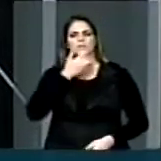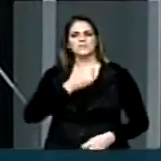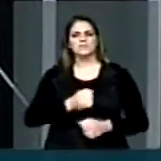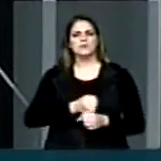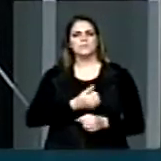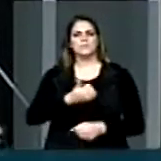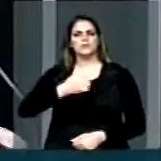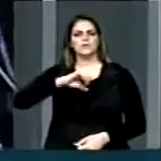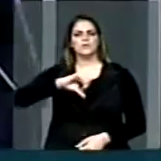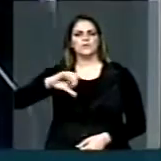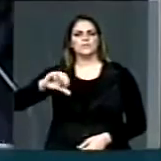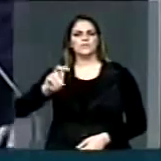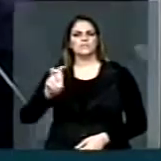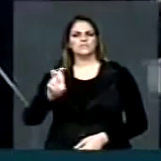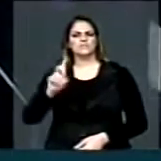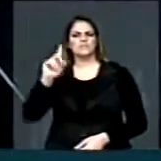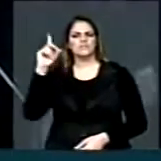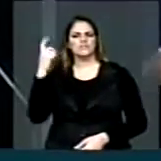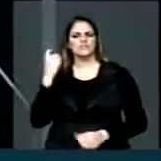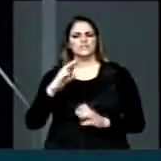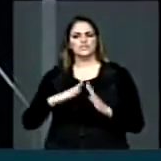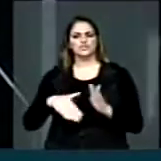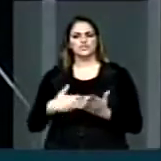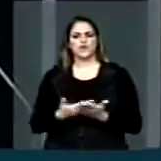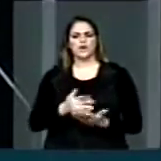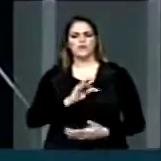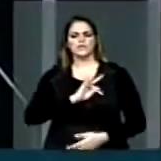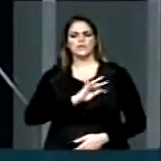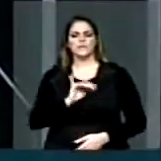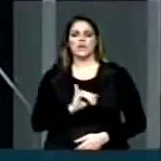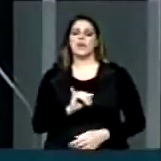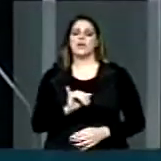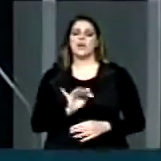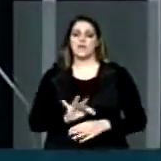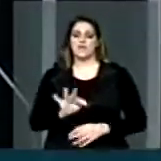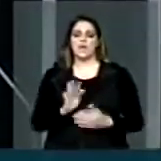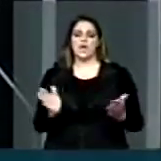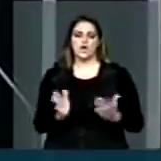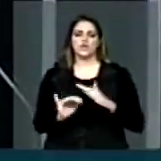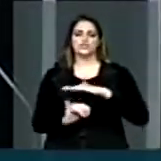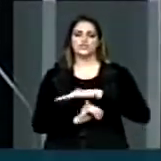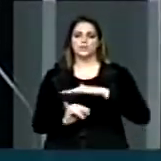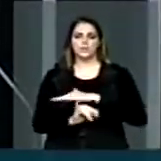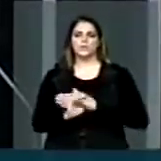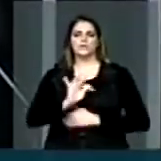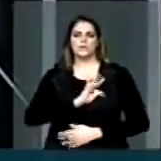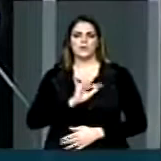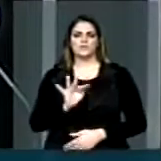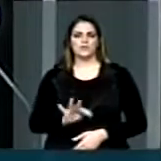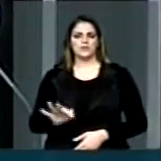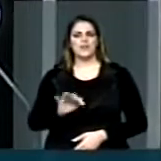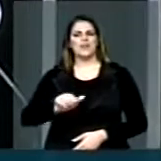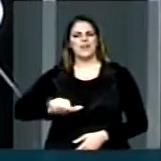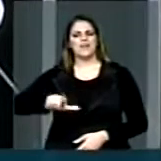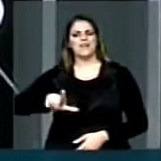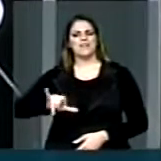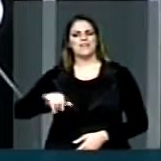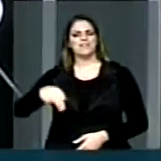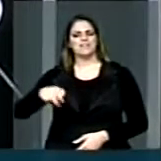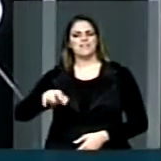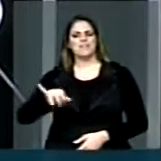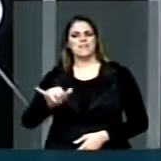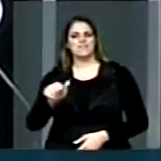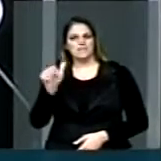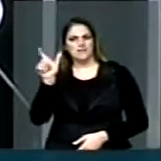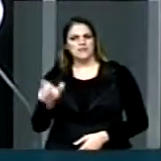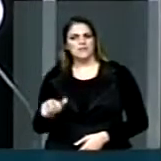1995, na nossa antiga Escola Técnica Federal, hoje Instituto Federal. A Alineia Augusta da Silva deixa